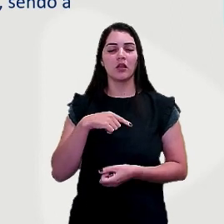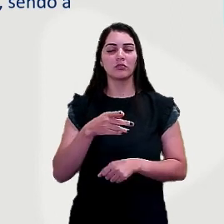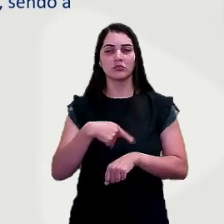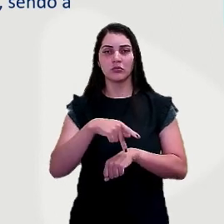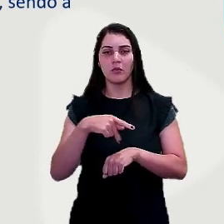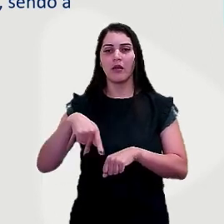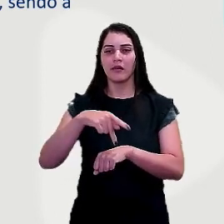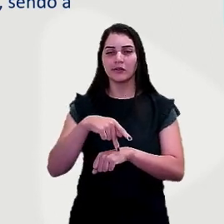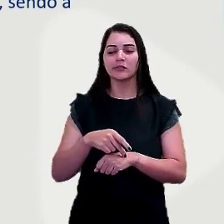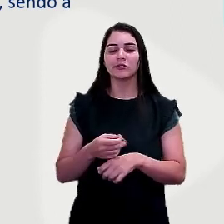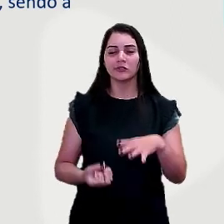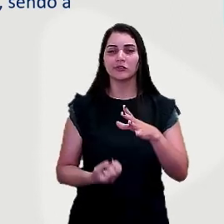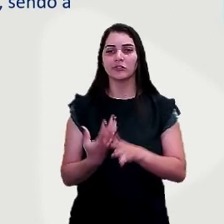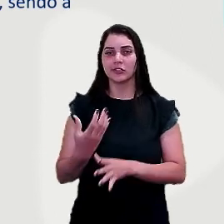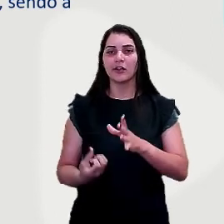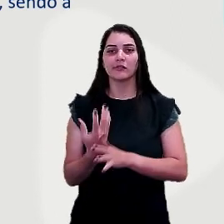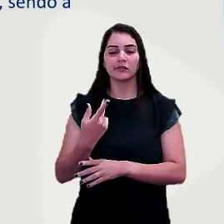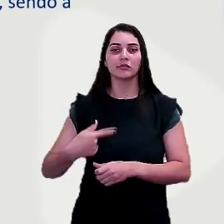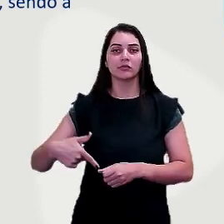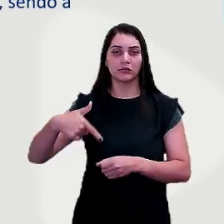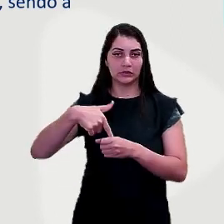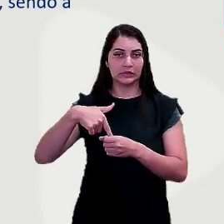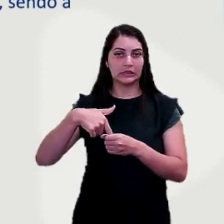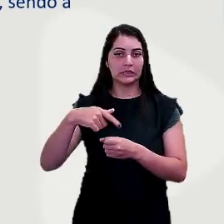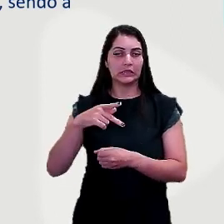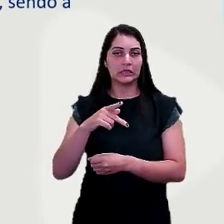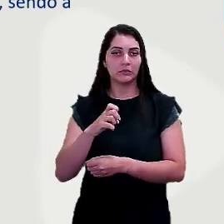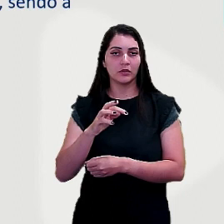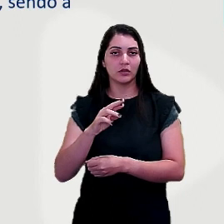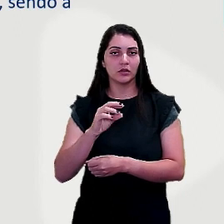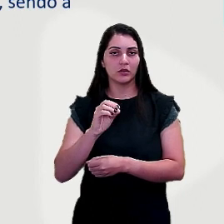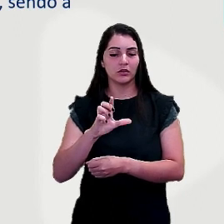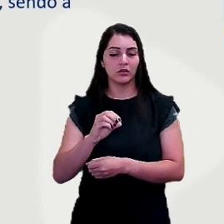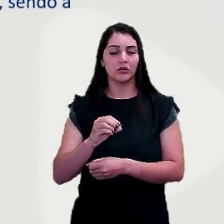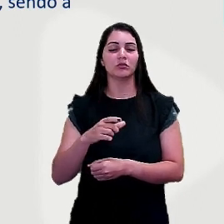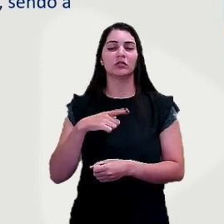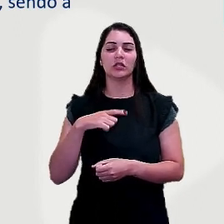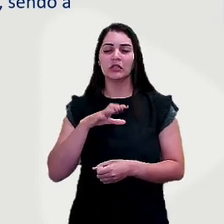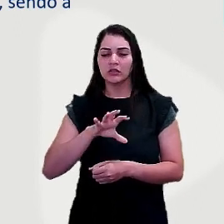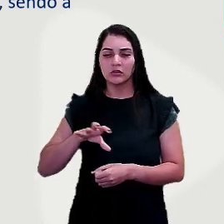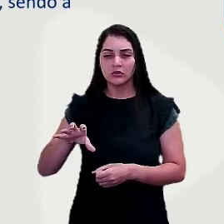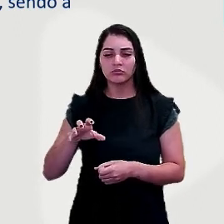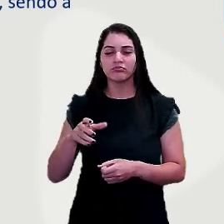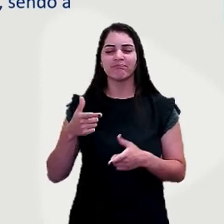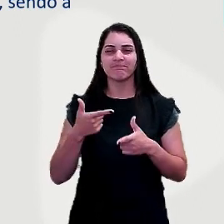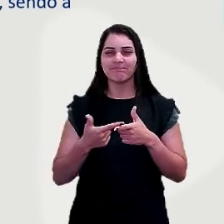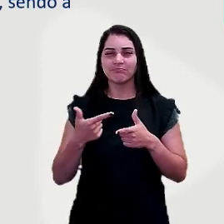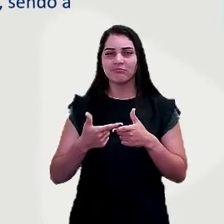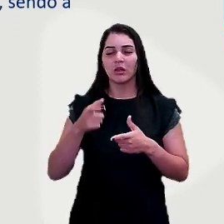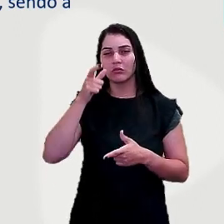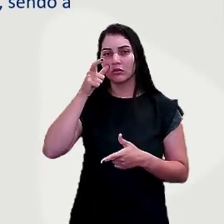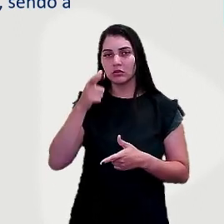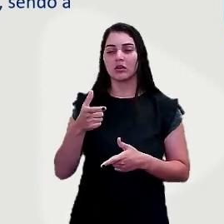grandes produtores de petróleo, então é uma região que às vezes tem muitos conflitos por conta desse interesse, dessa matéria que é